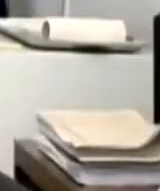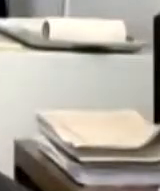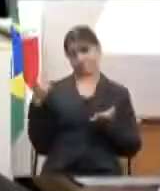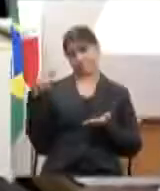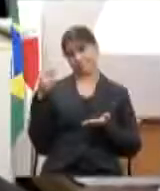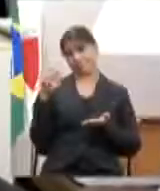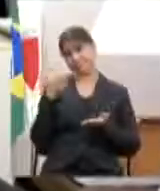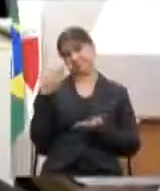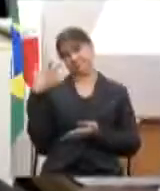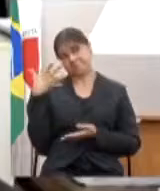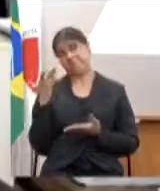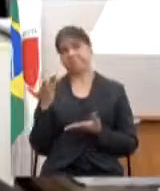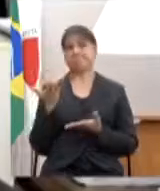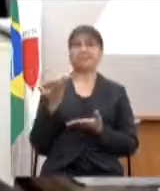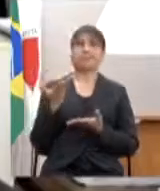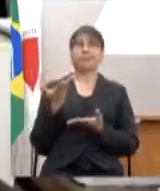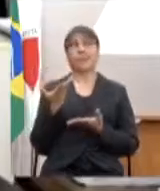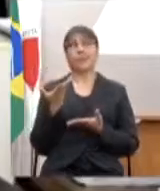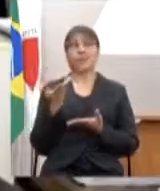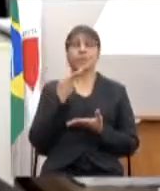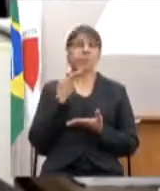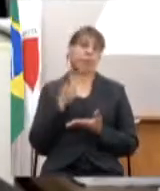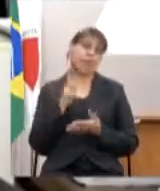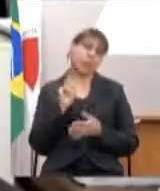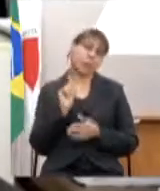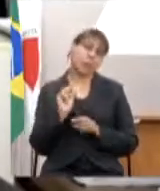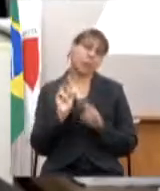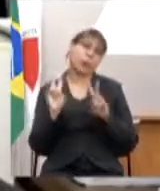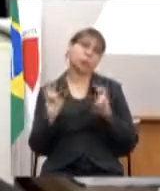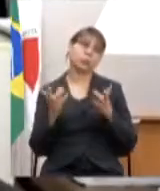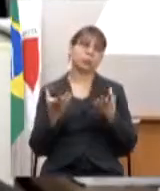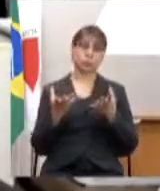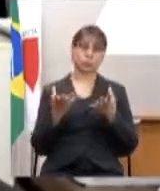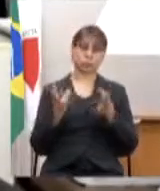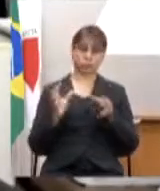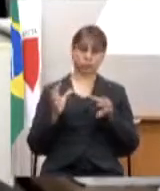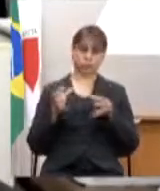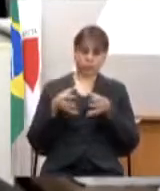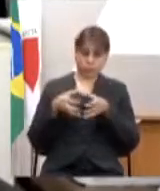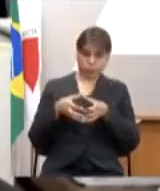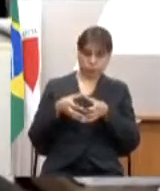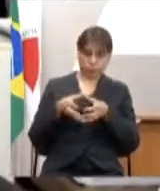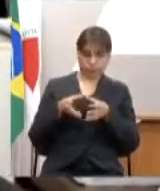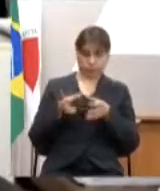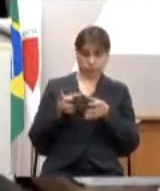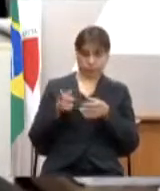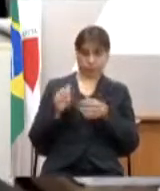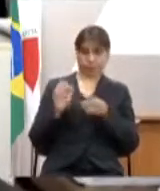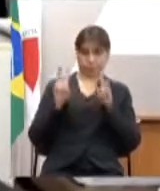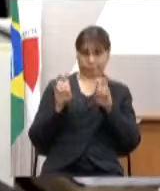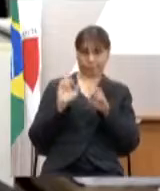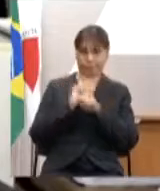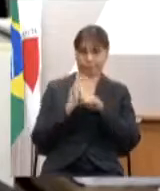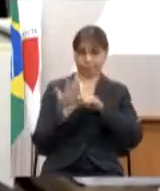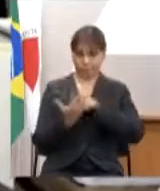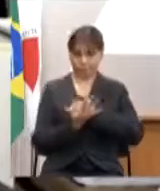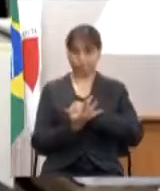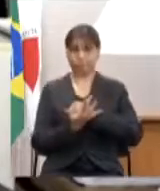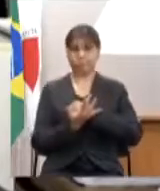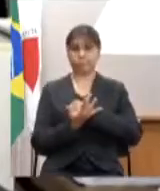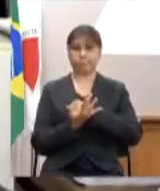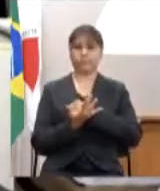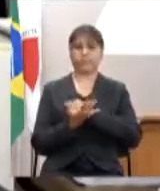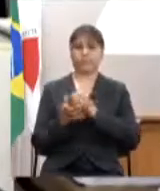passar aqui um pouco a atuação do Comitê COVID. e em resposta à